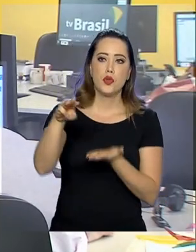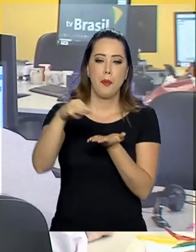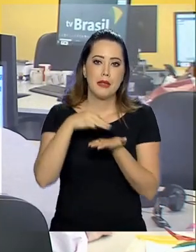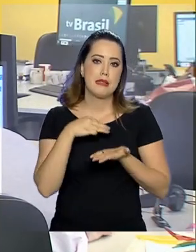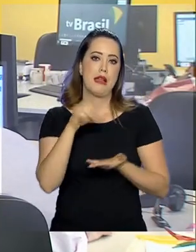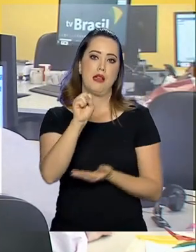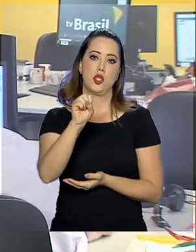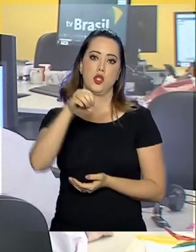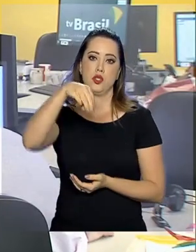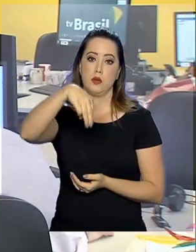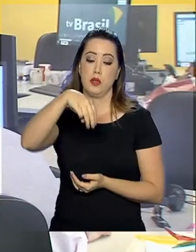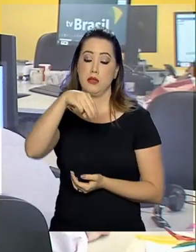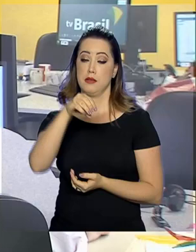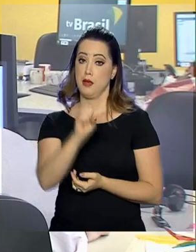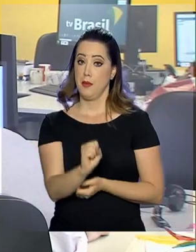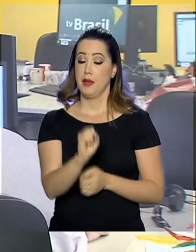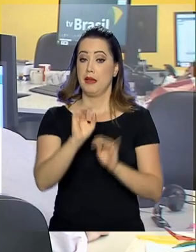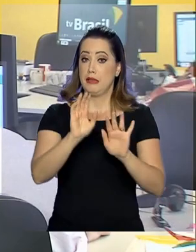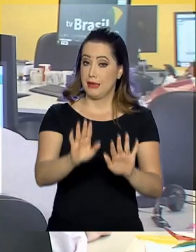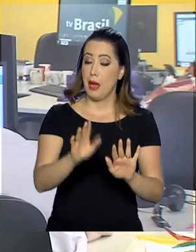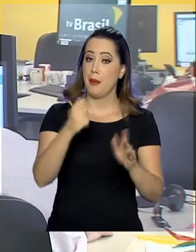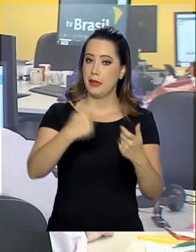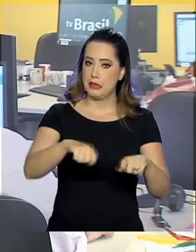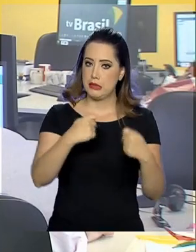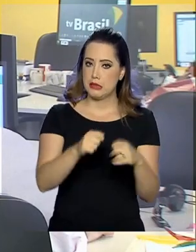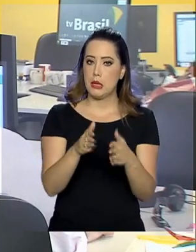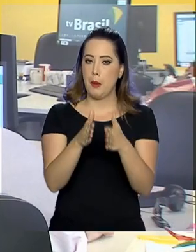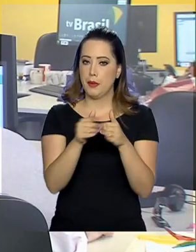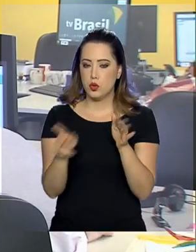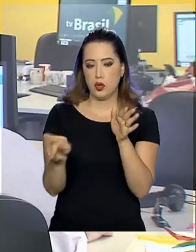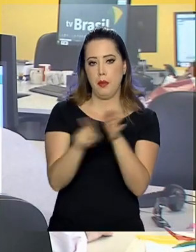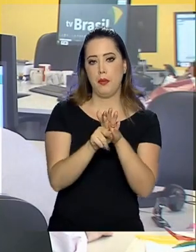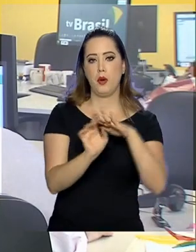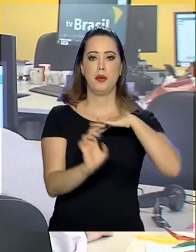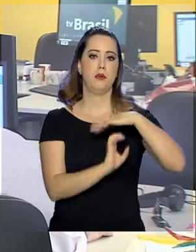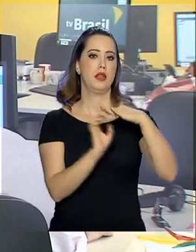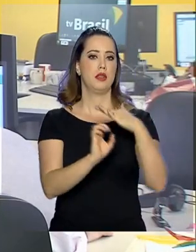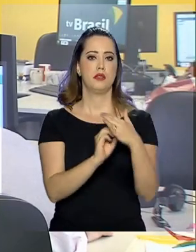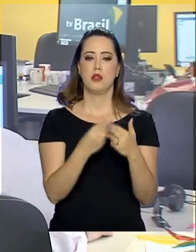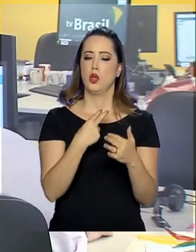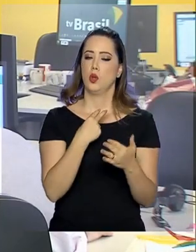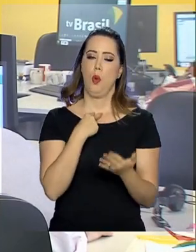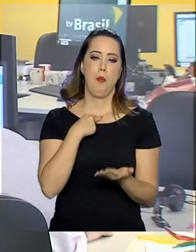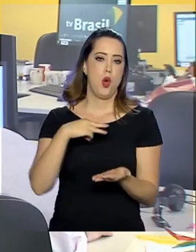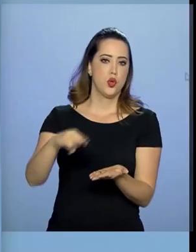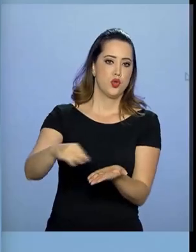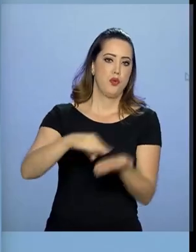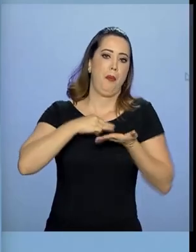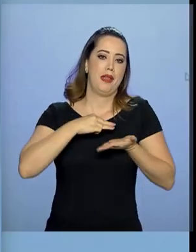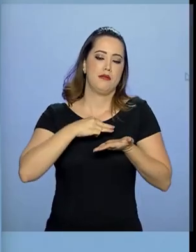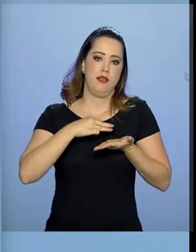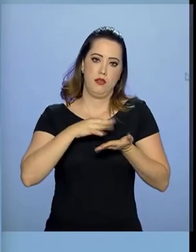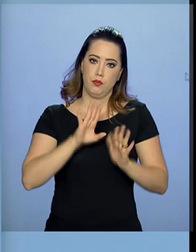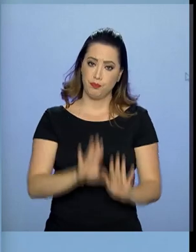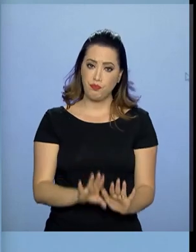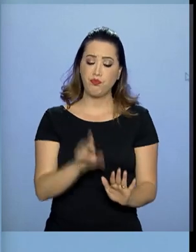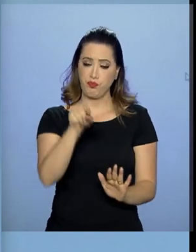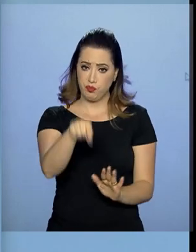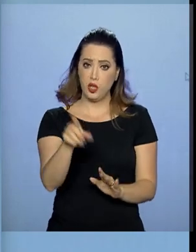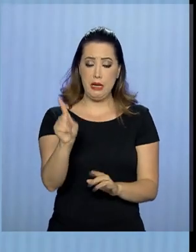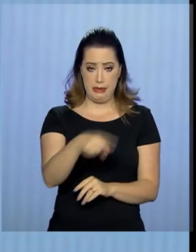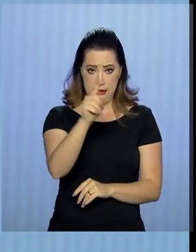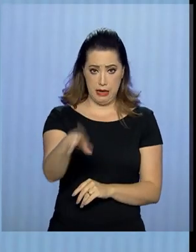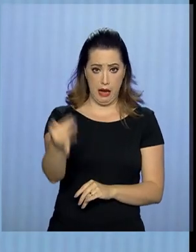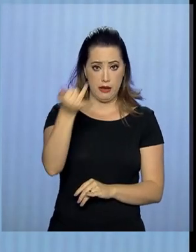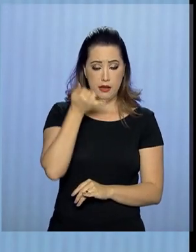em SMS. Nesse caso, o consumidor deve solicitar à operadora que não envie mais comunicações em texto. A restrição de chamadas